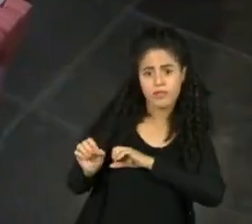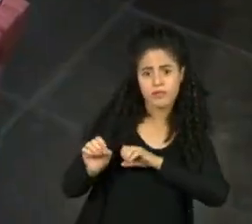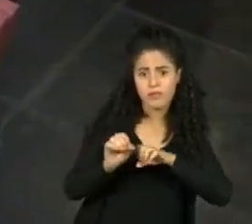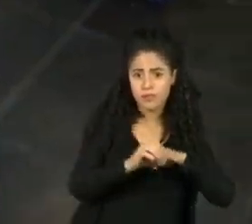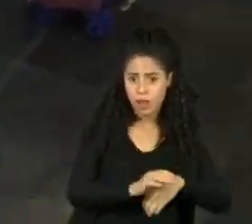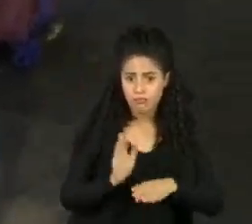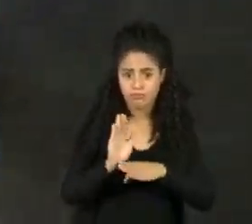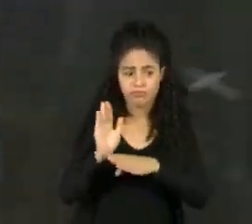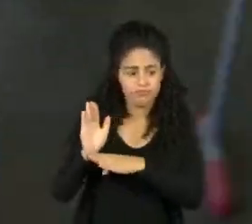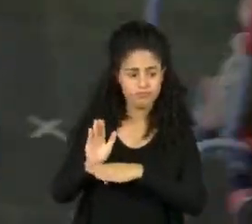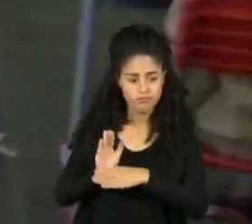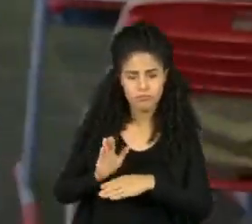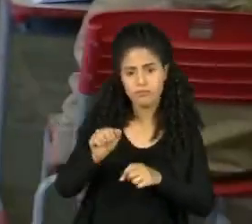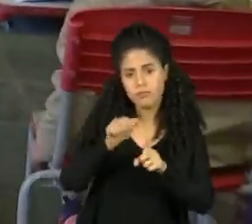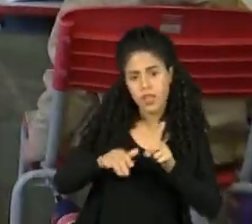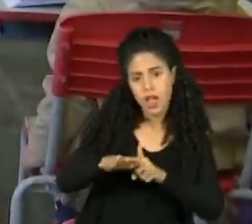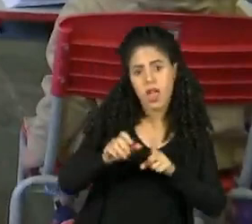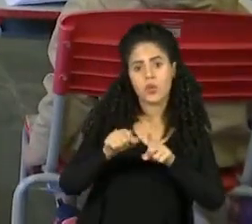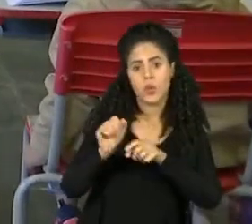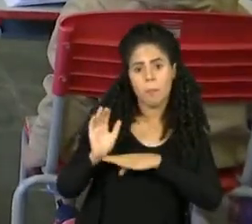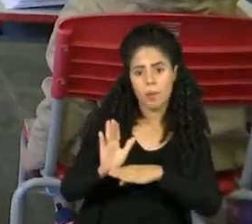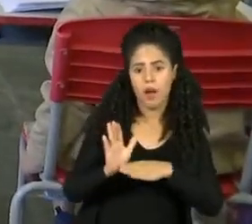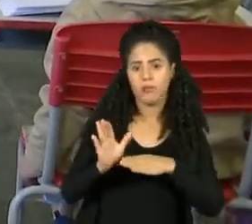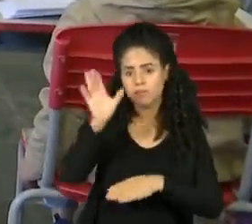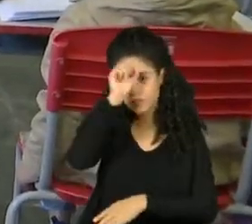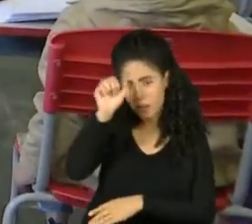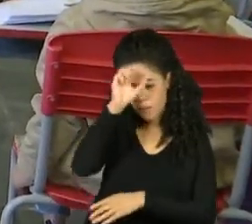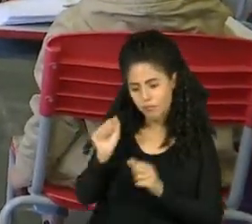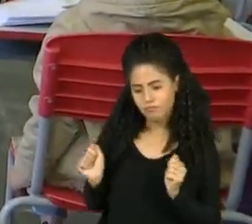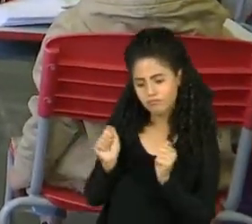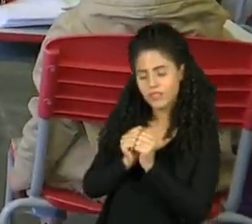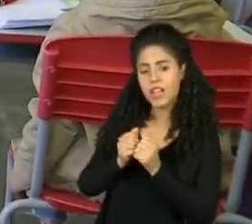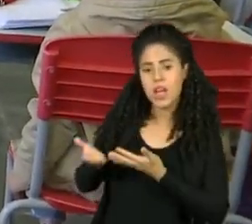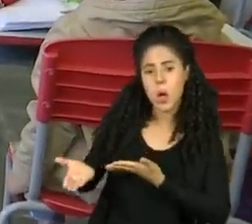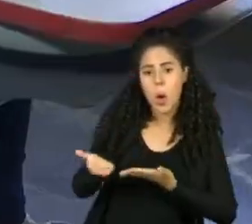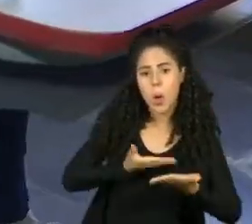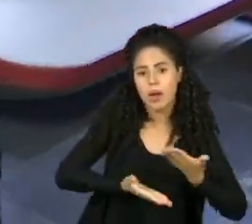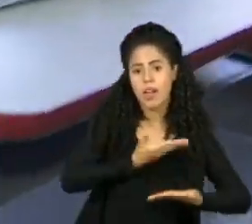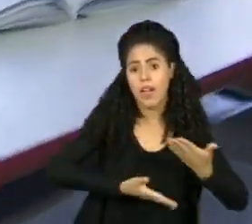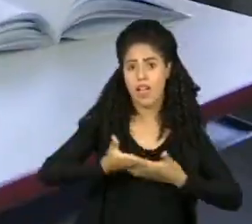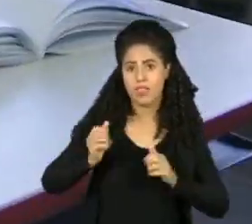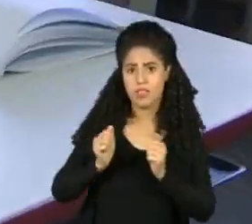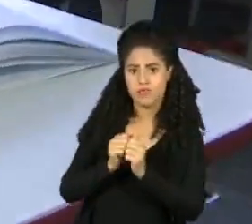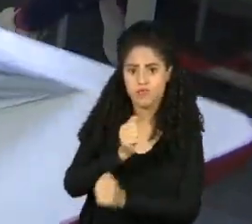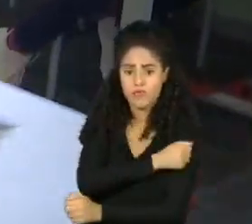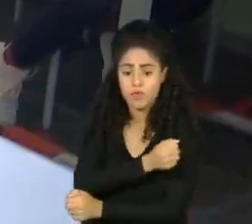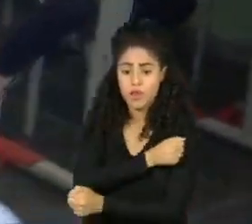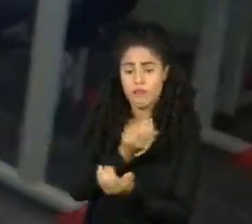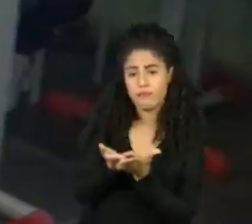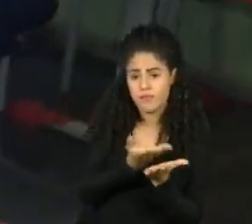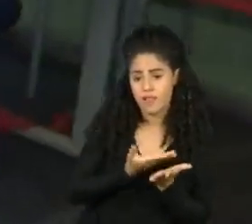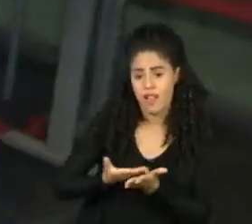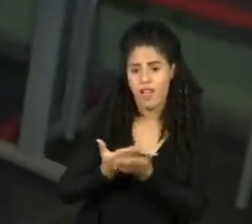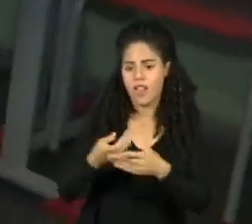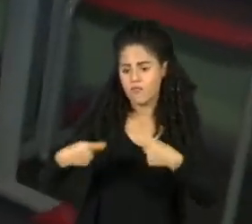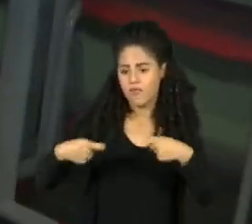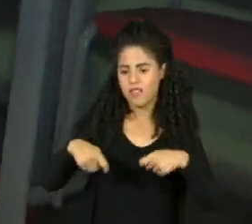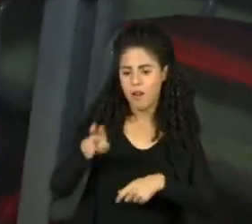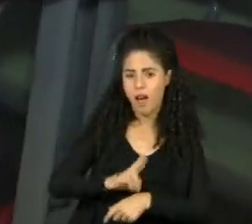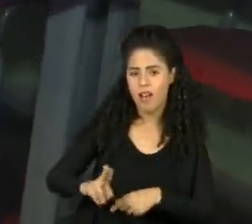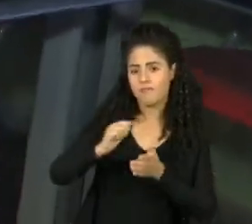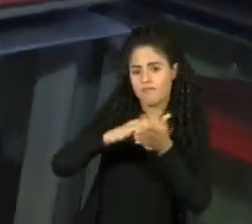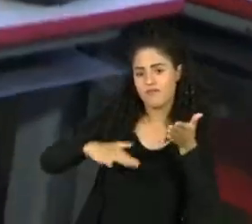Em São Paulo, o programa Aprender Juntos permite o agrupamento de estudantes que não apresentaram as atividades necessárias em